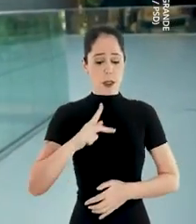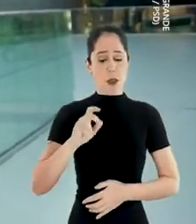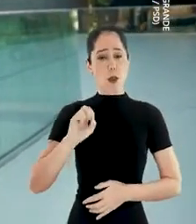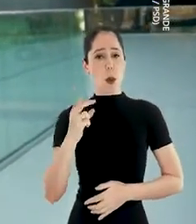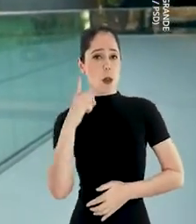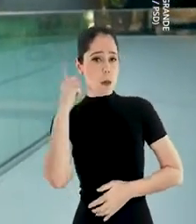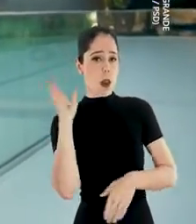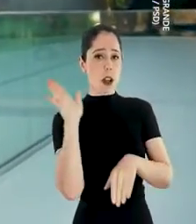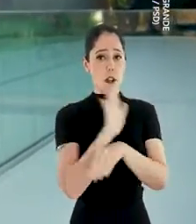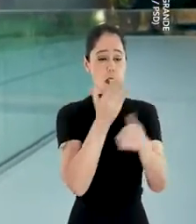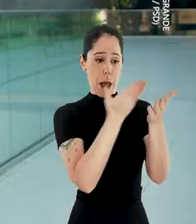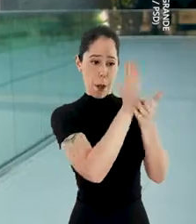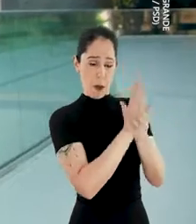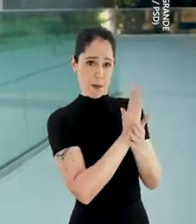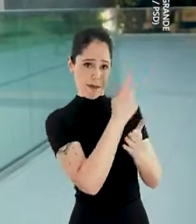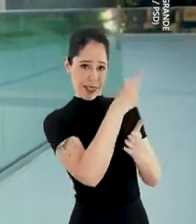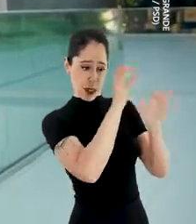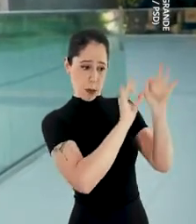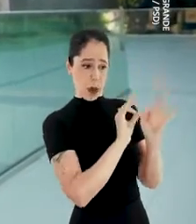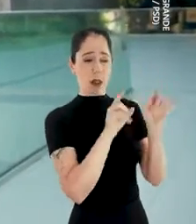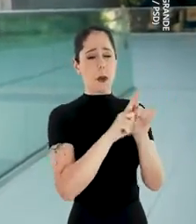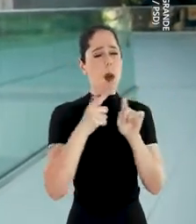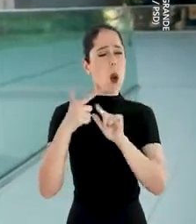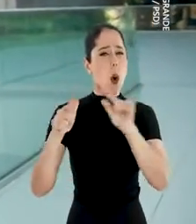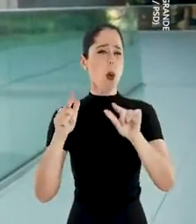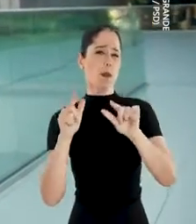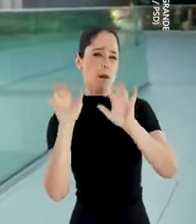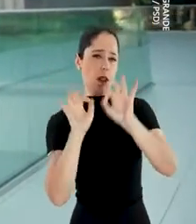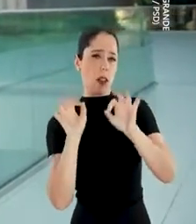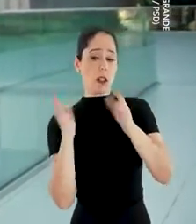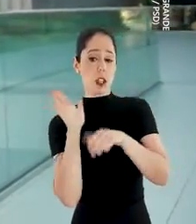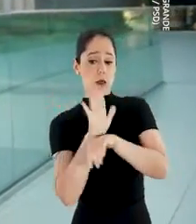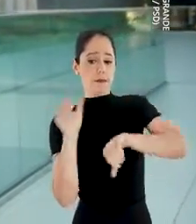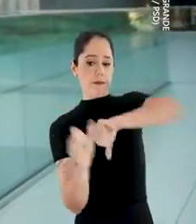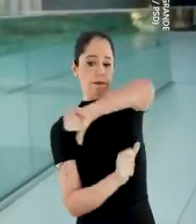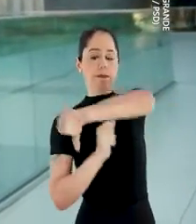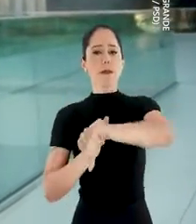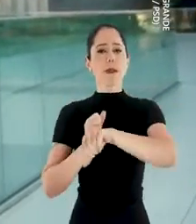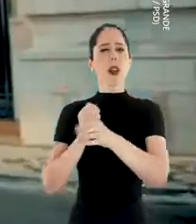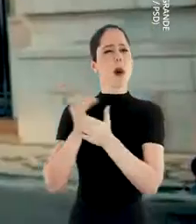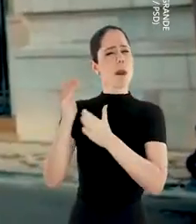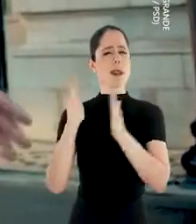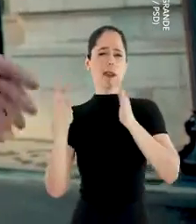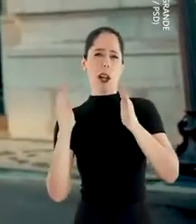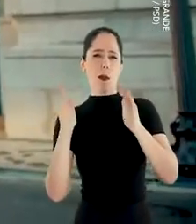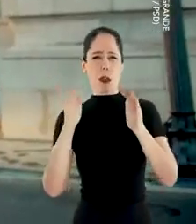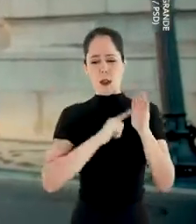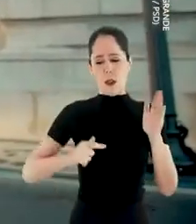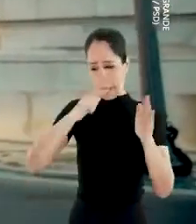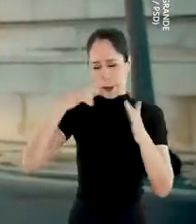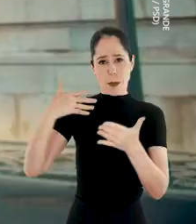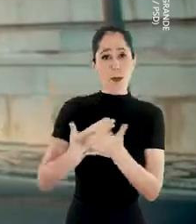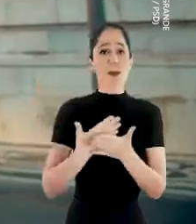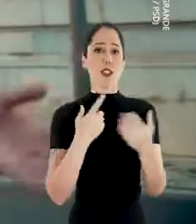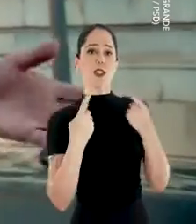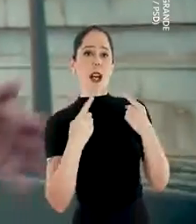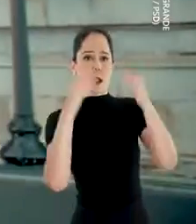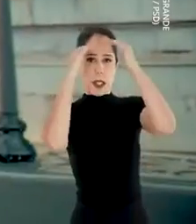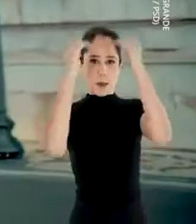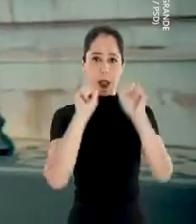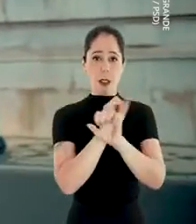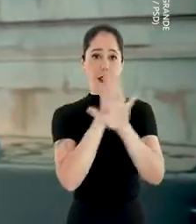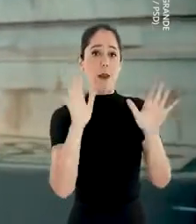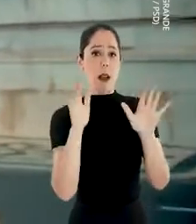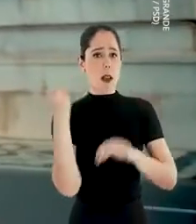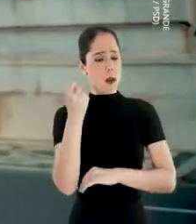ou como deputado, ajudei a aprovar esses e outros projetos transformadores desde o governo Sartori. Com diálogo, respeito e transparência, Rio